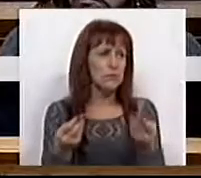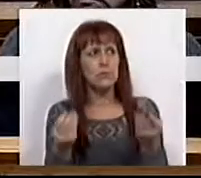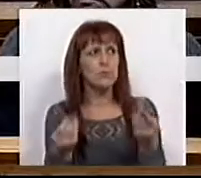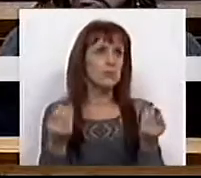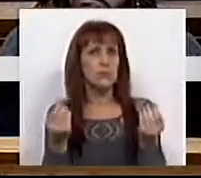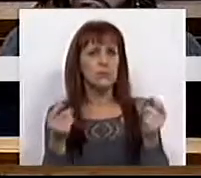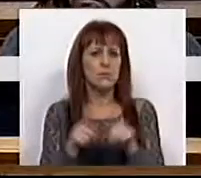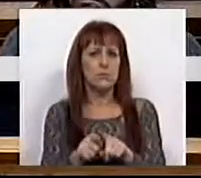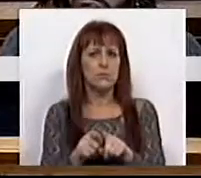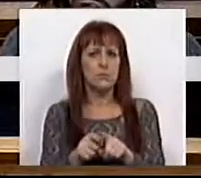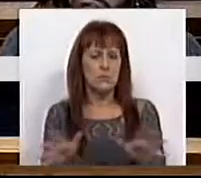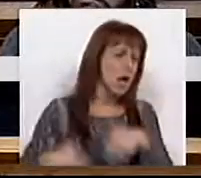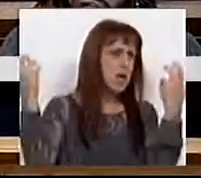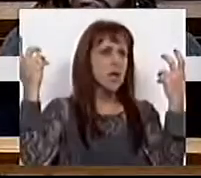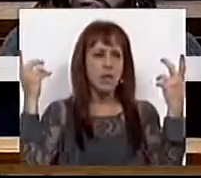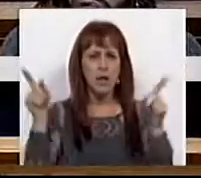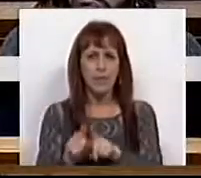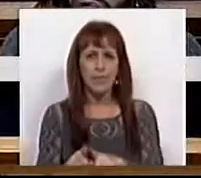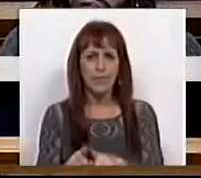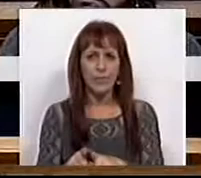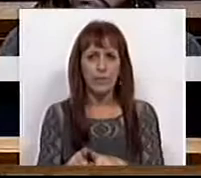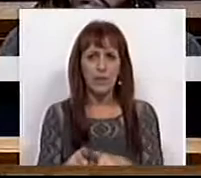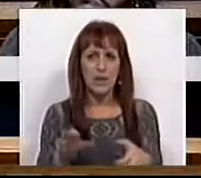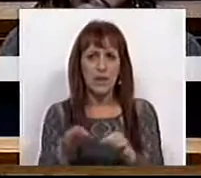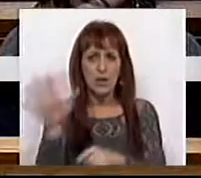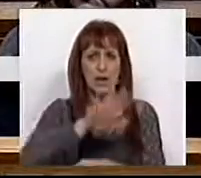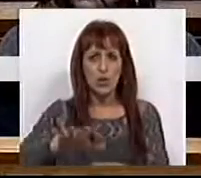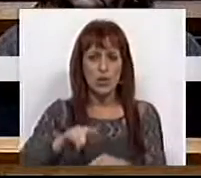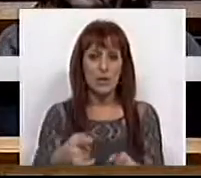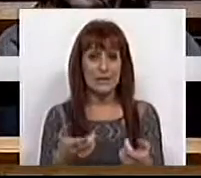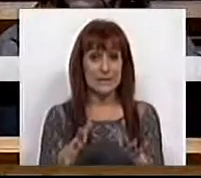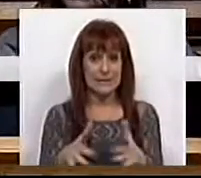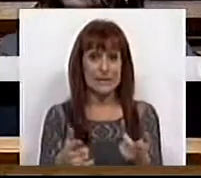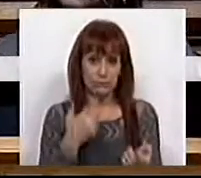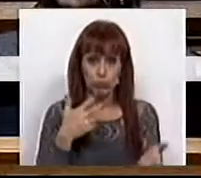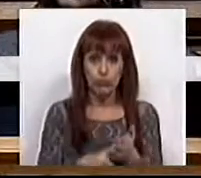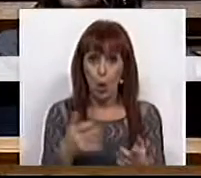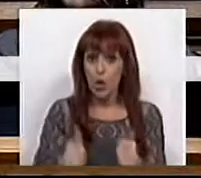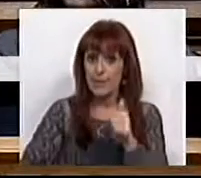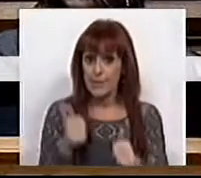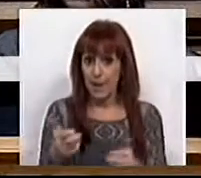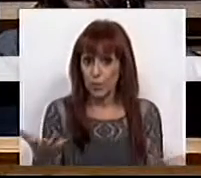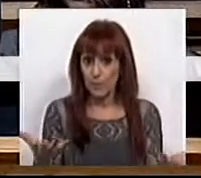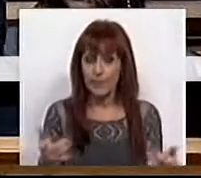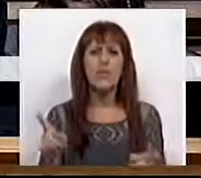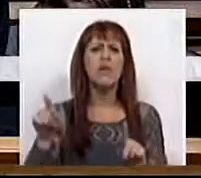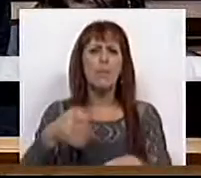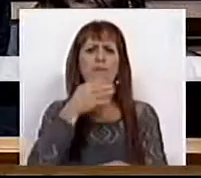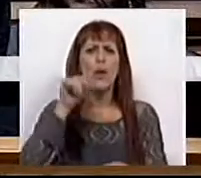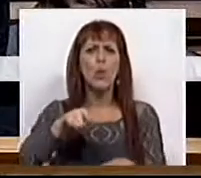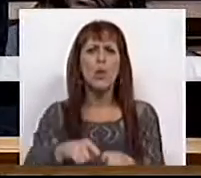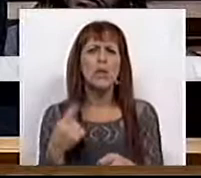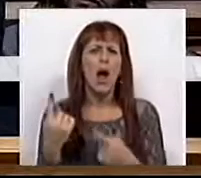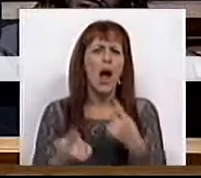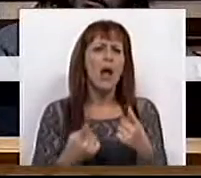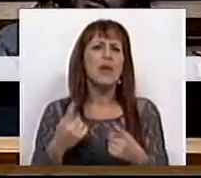convulsão intergeracional e é certo e é verdadeiro. Depois estalou aqui uma